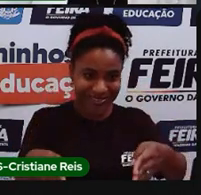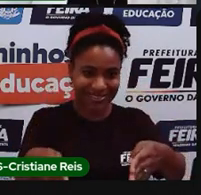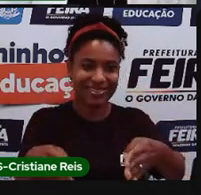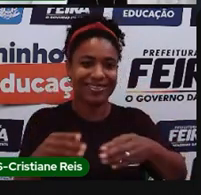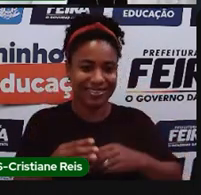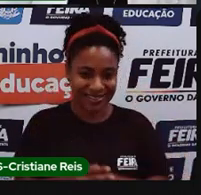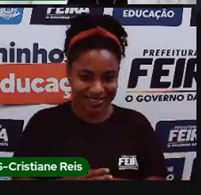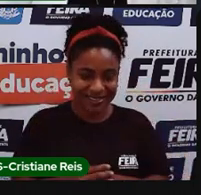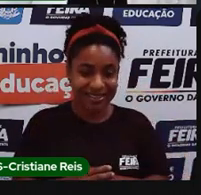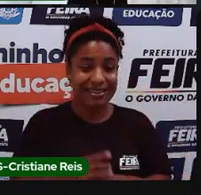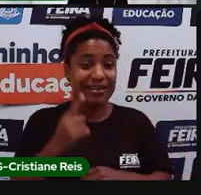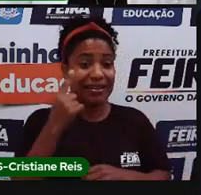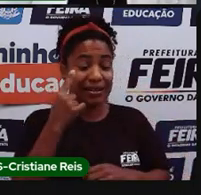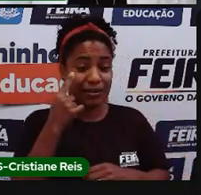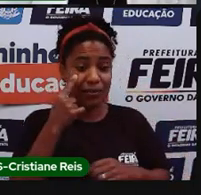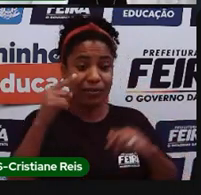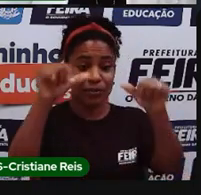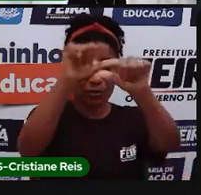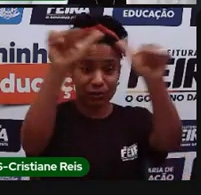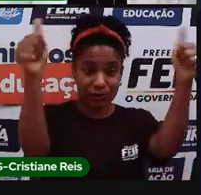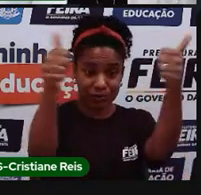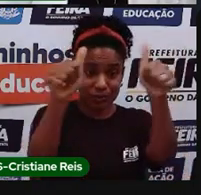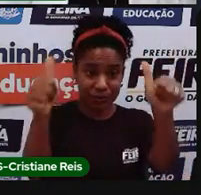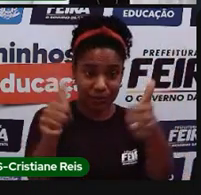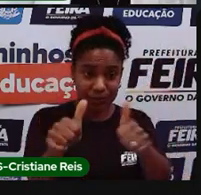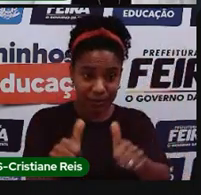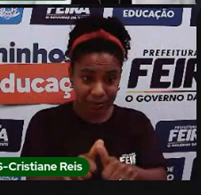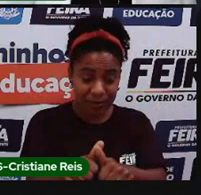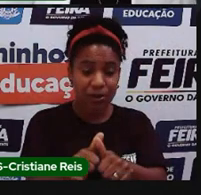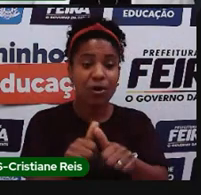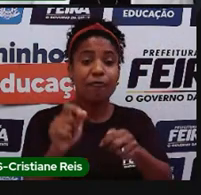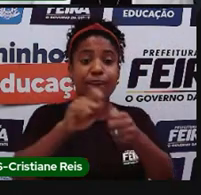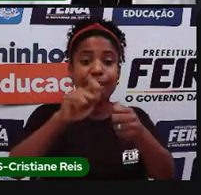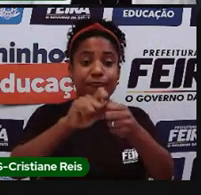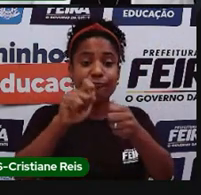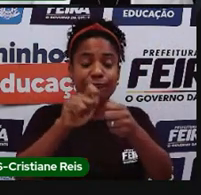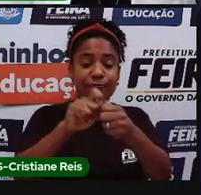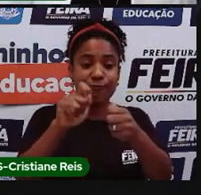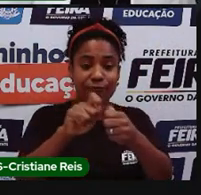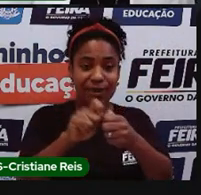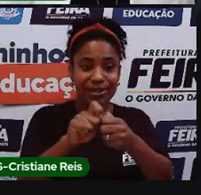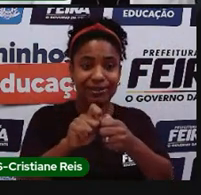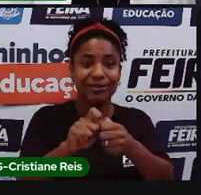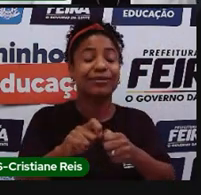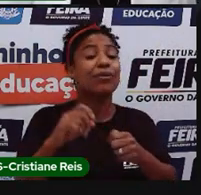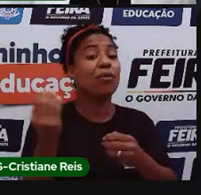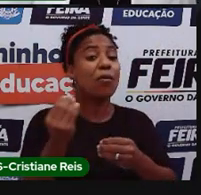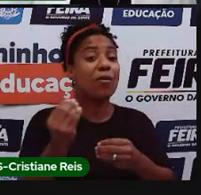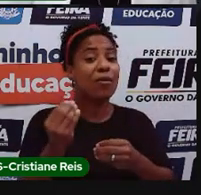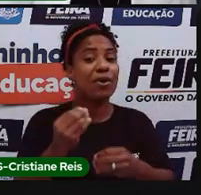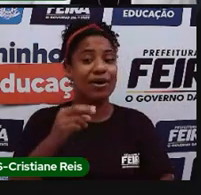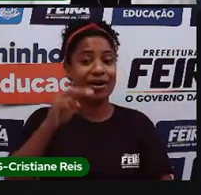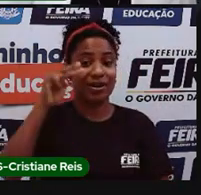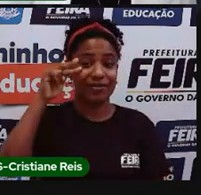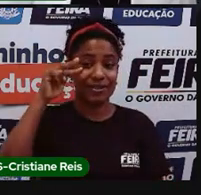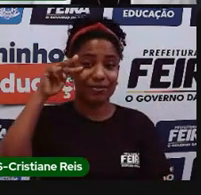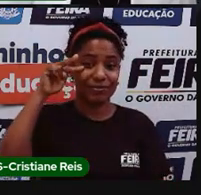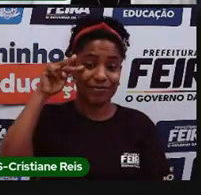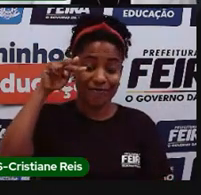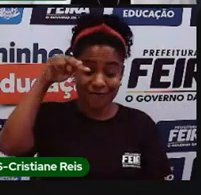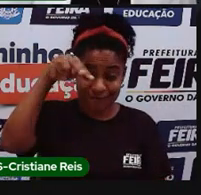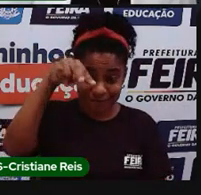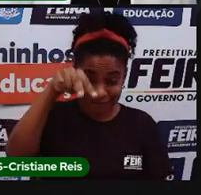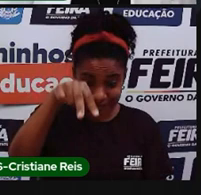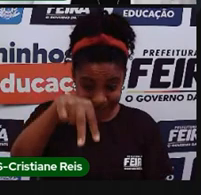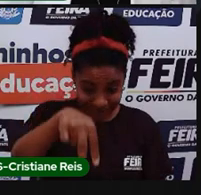eles são utilizados, eles são feitos utilizando a visão vertical. Eles, né, têm